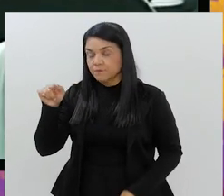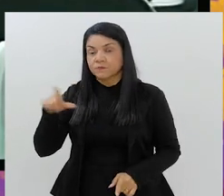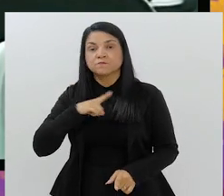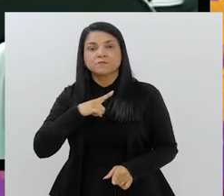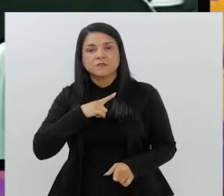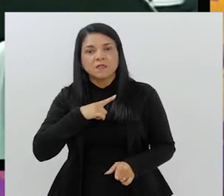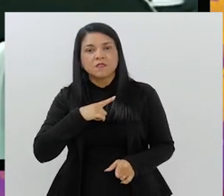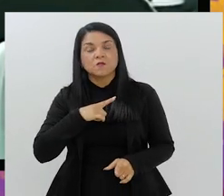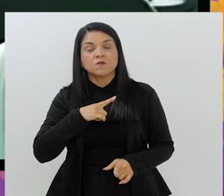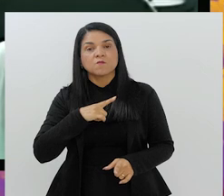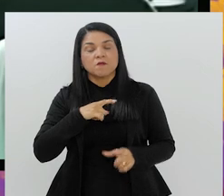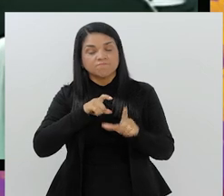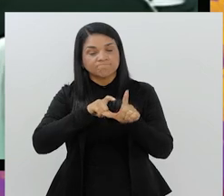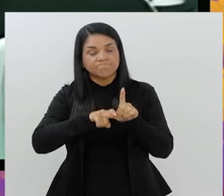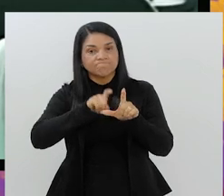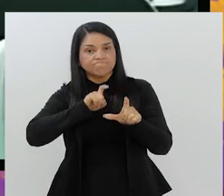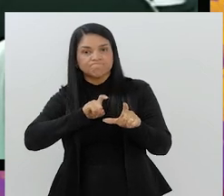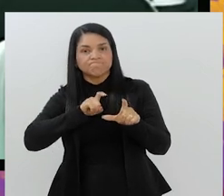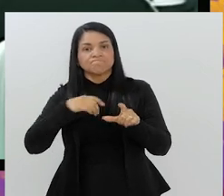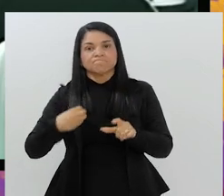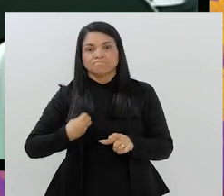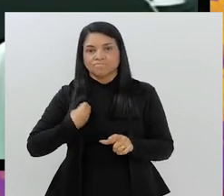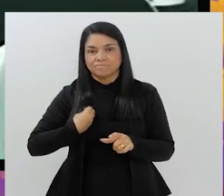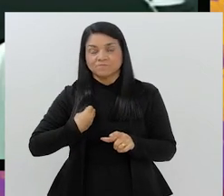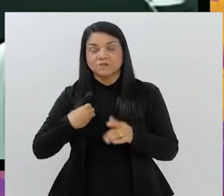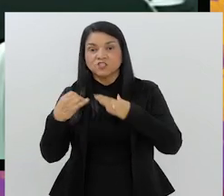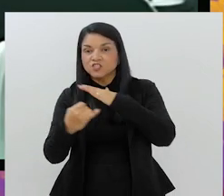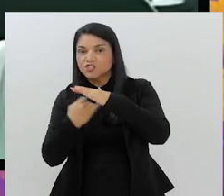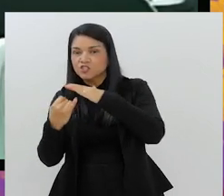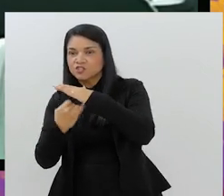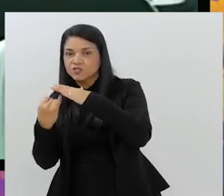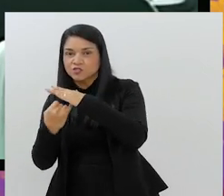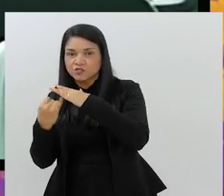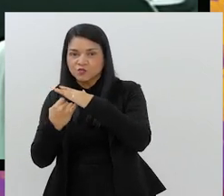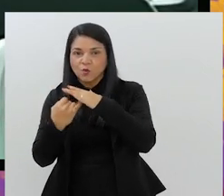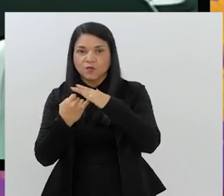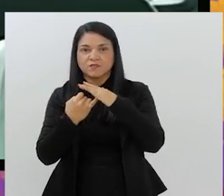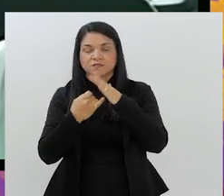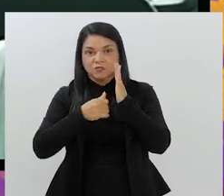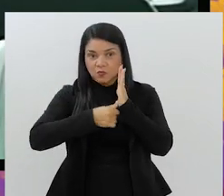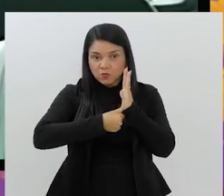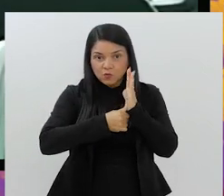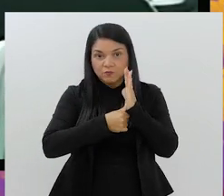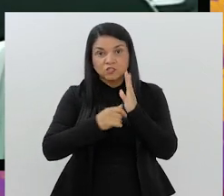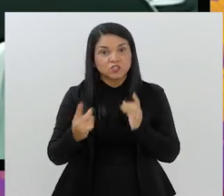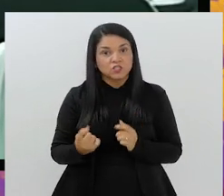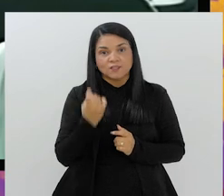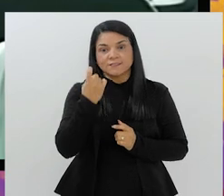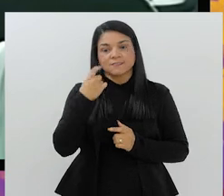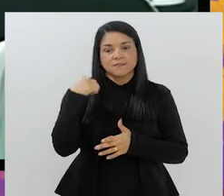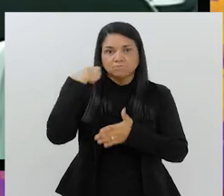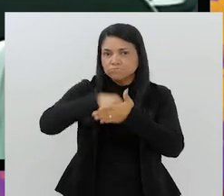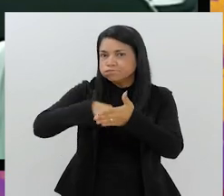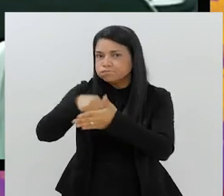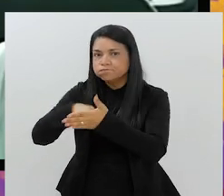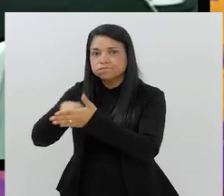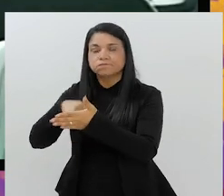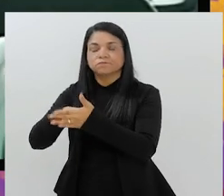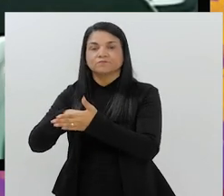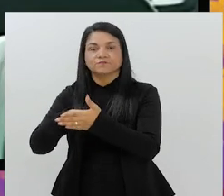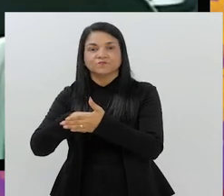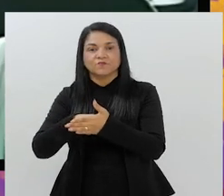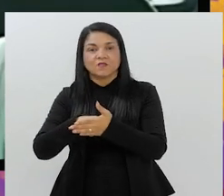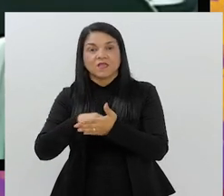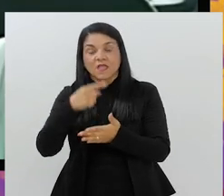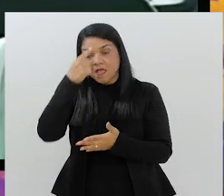E aí, com isso, você tem uma sobrevivência autônoma de grandes instituições que batalham por si só.